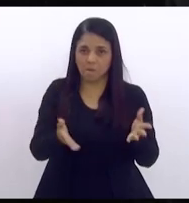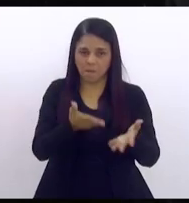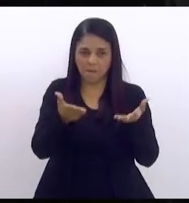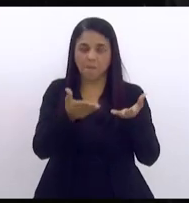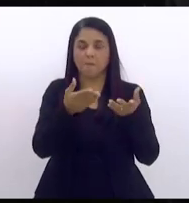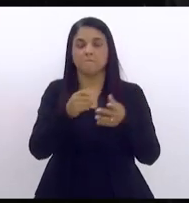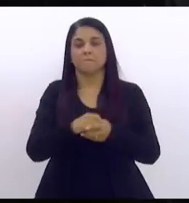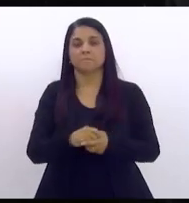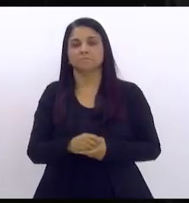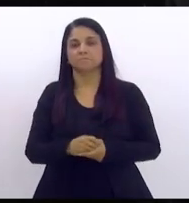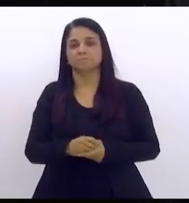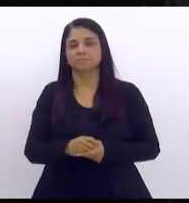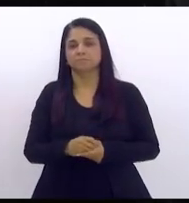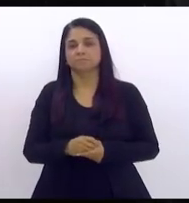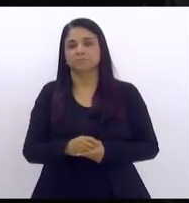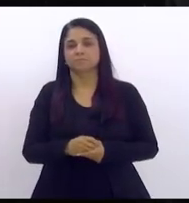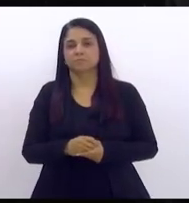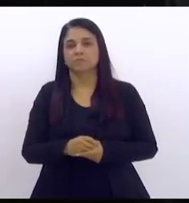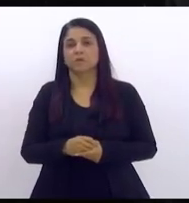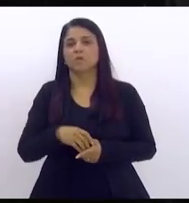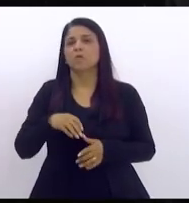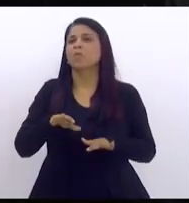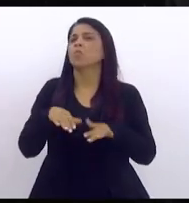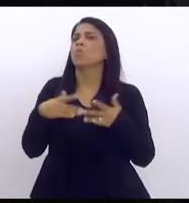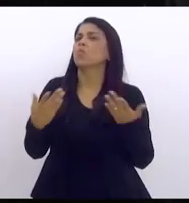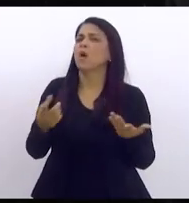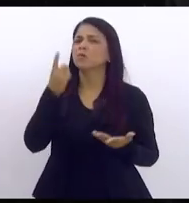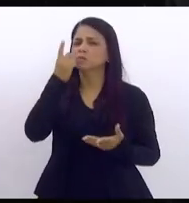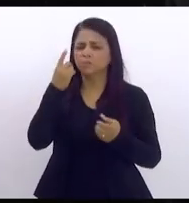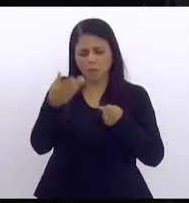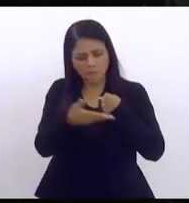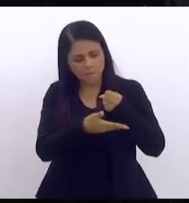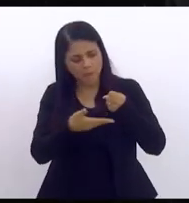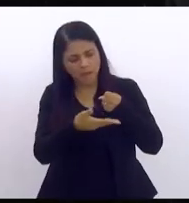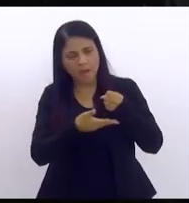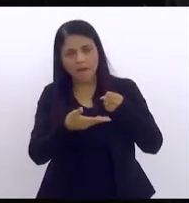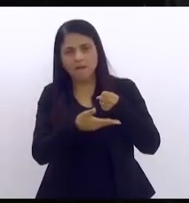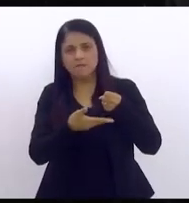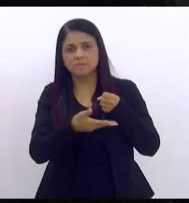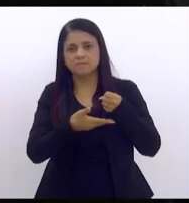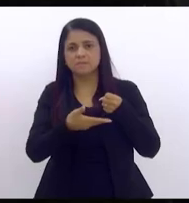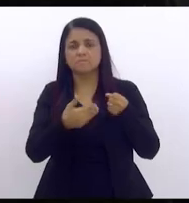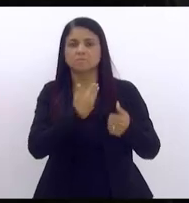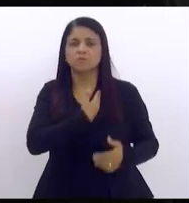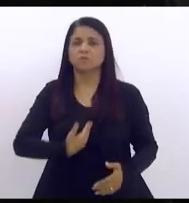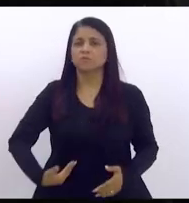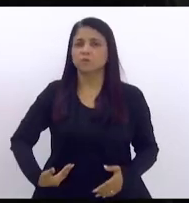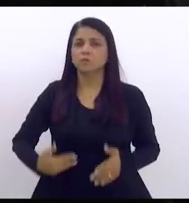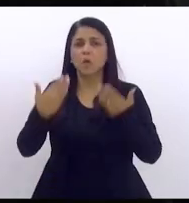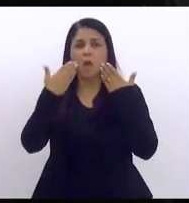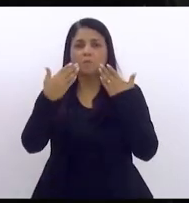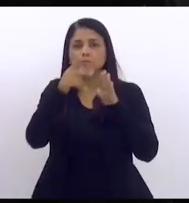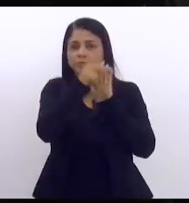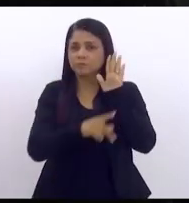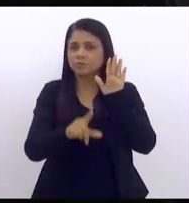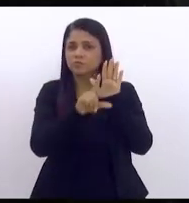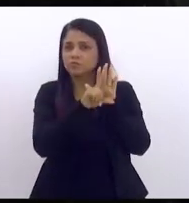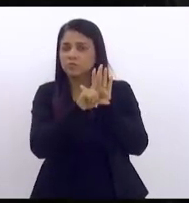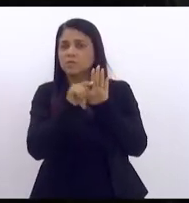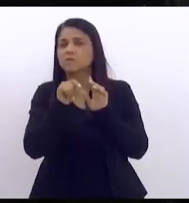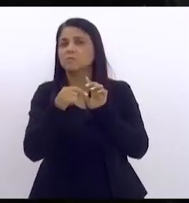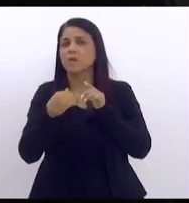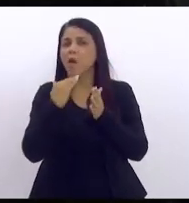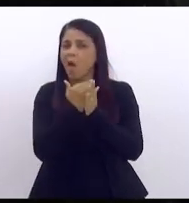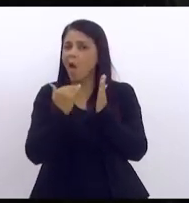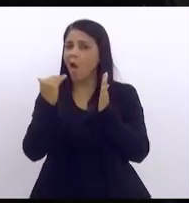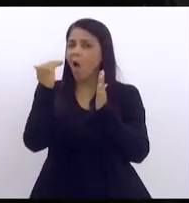qual foi o deputado da base aqui que apresentou o projeto de lei para aumentar